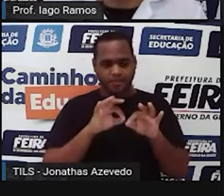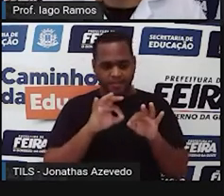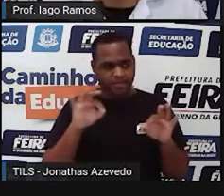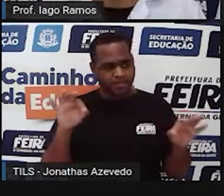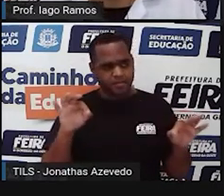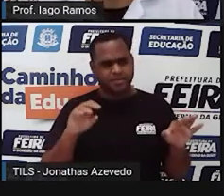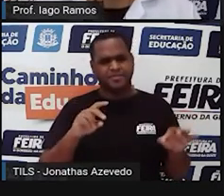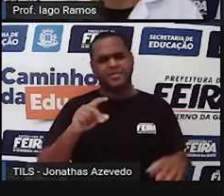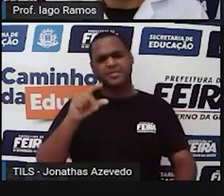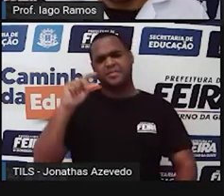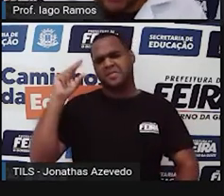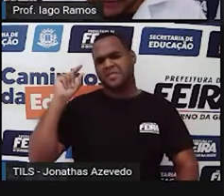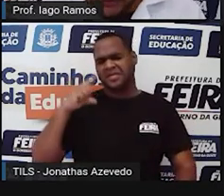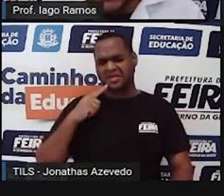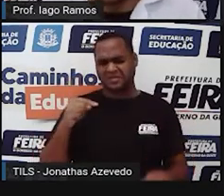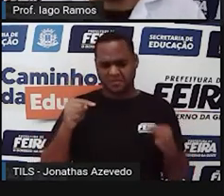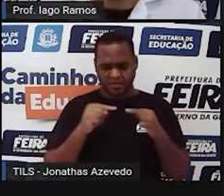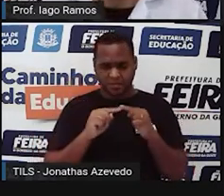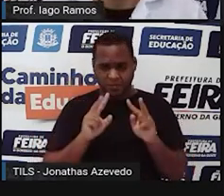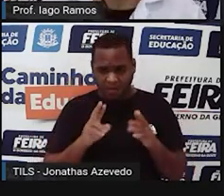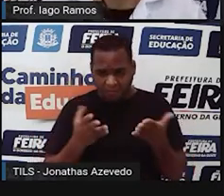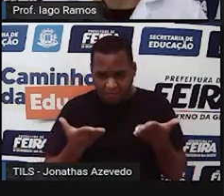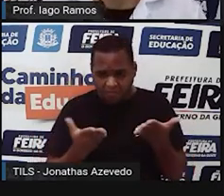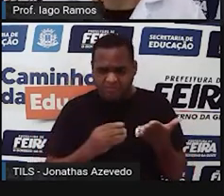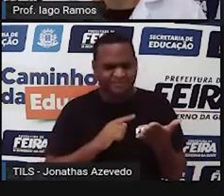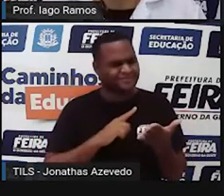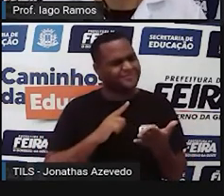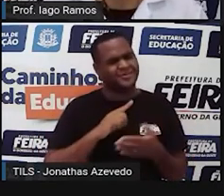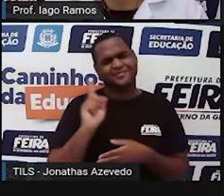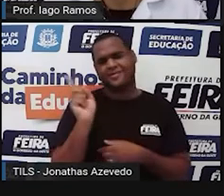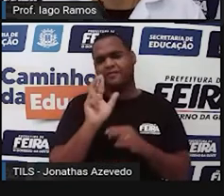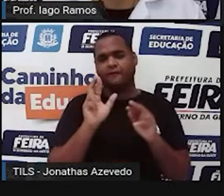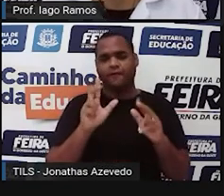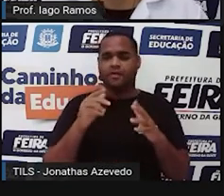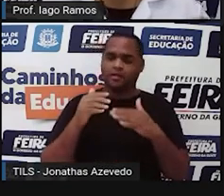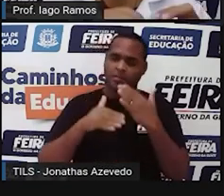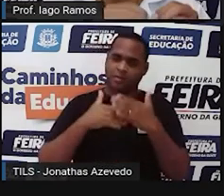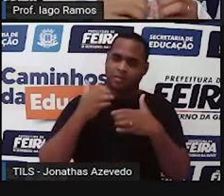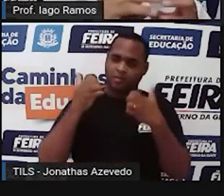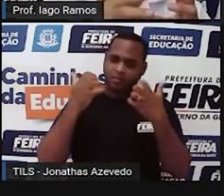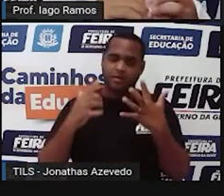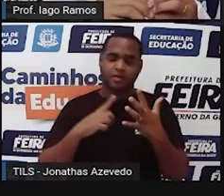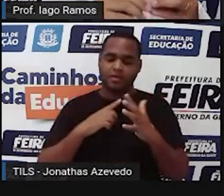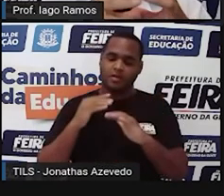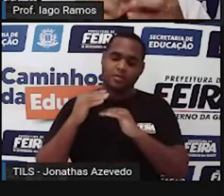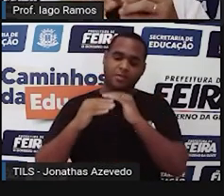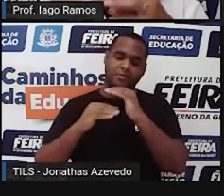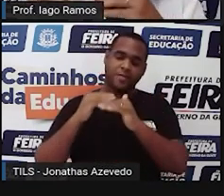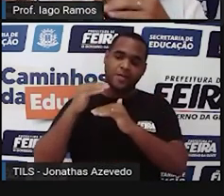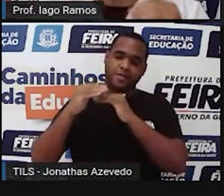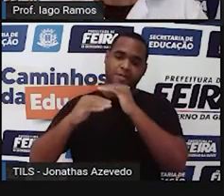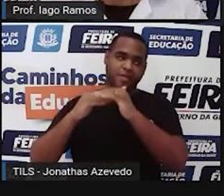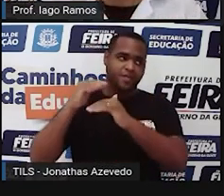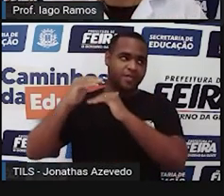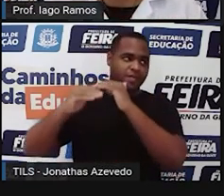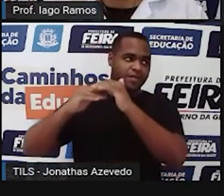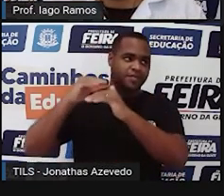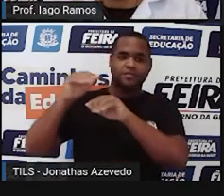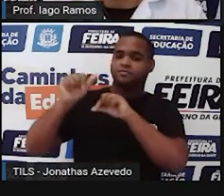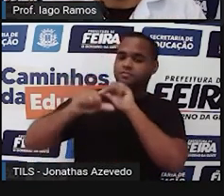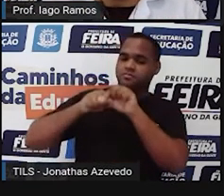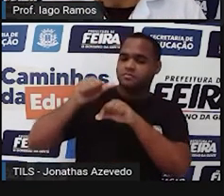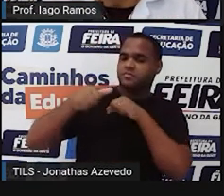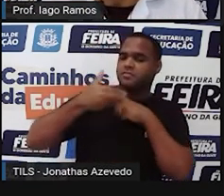atrás não é a mesma de hoje, né? Isso passou por um processo de evolução foi ficando cada vez